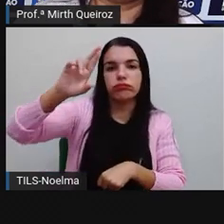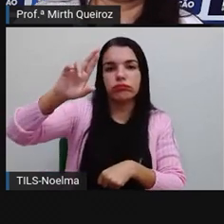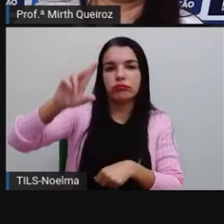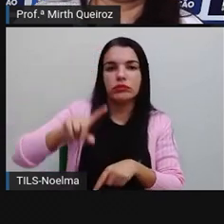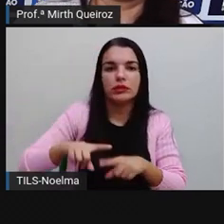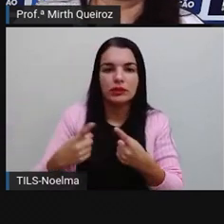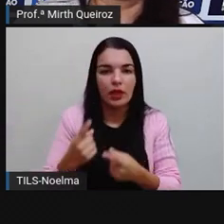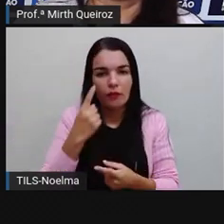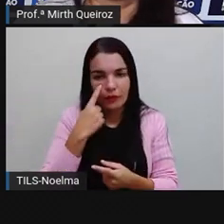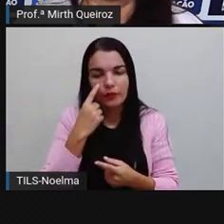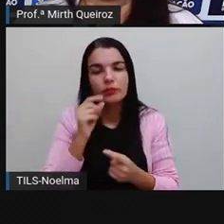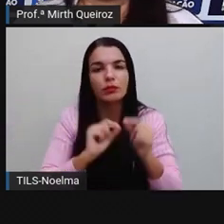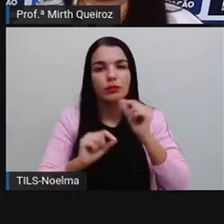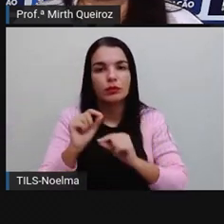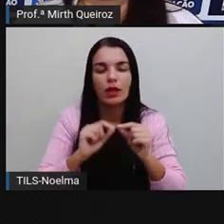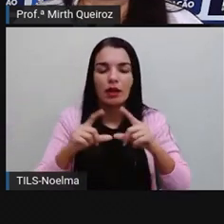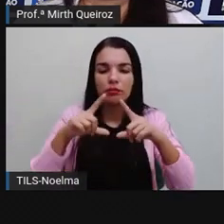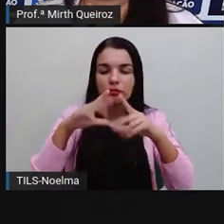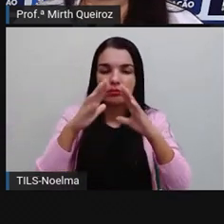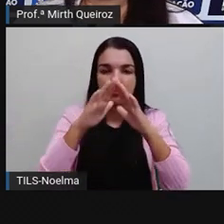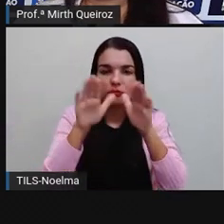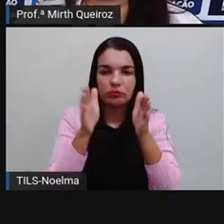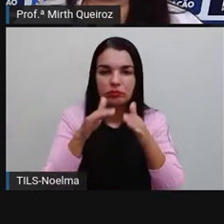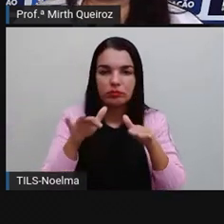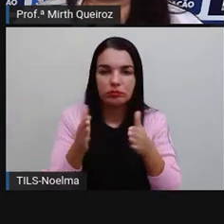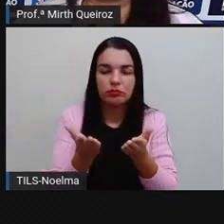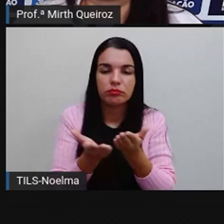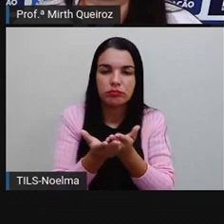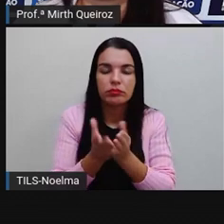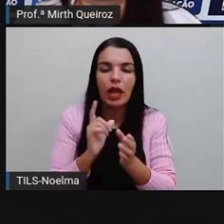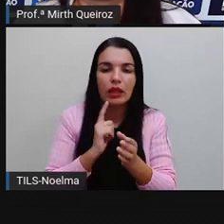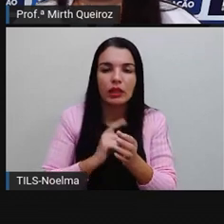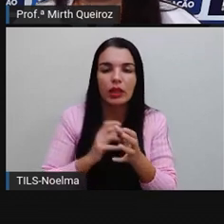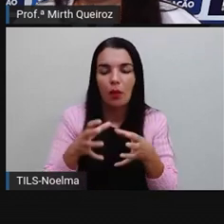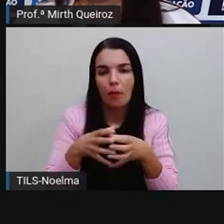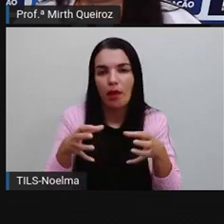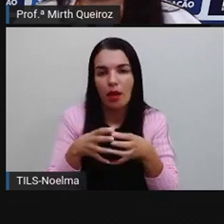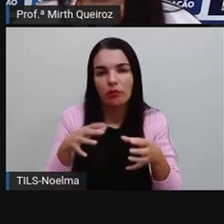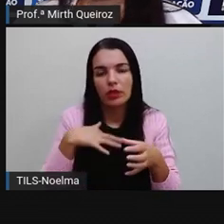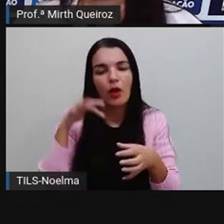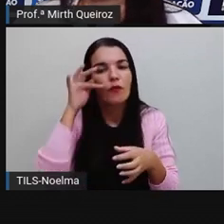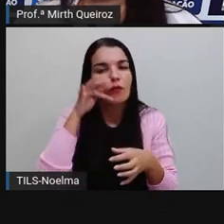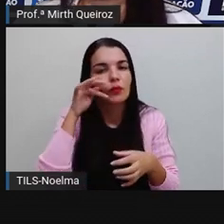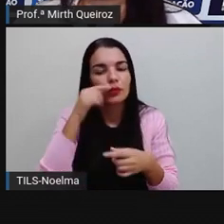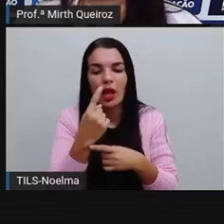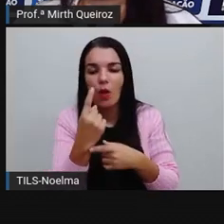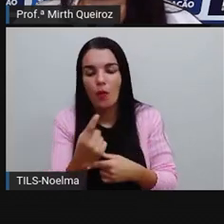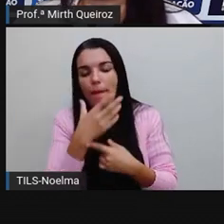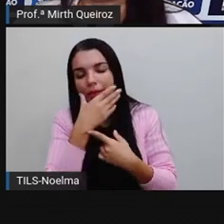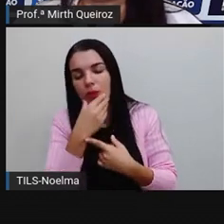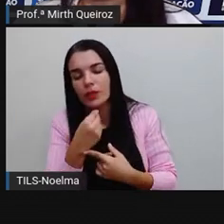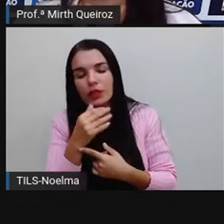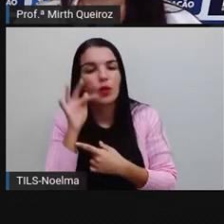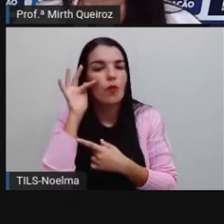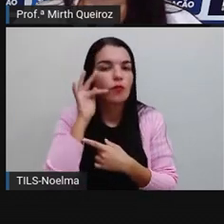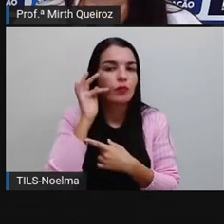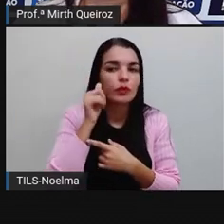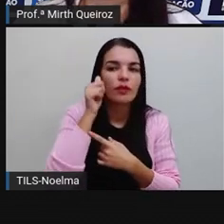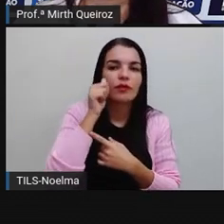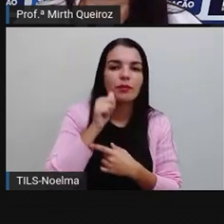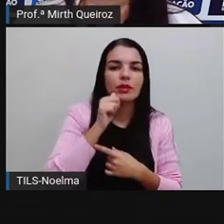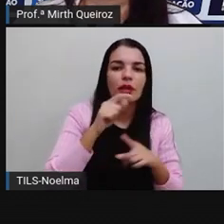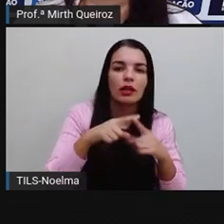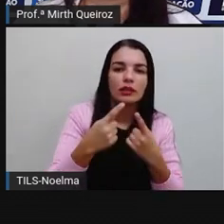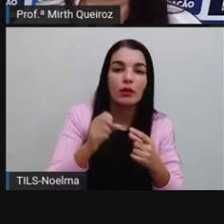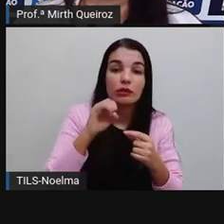A pera ou melão. Nós temos um feminino e um masculino. Gêneros diferentes. Então, quem